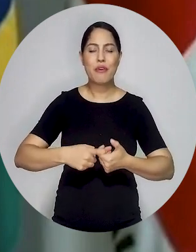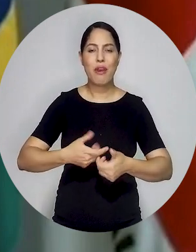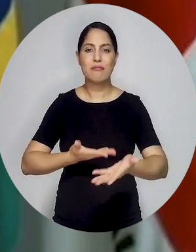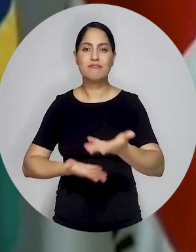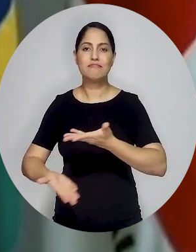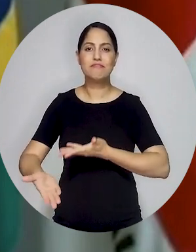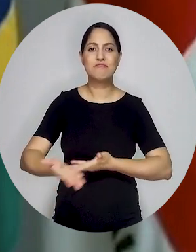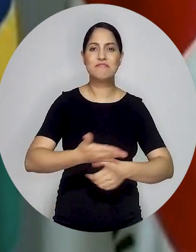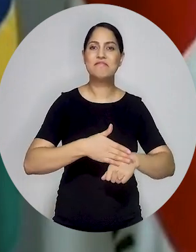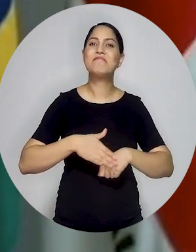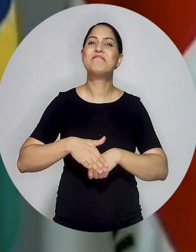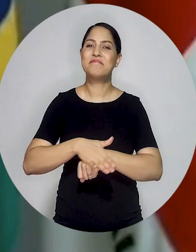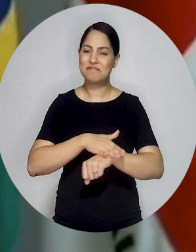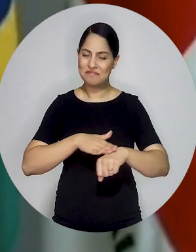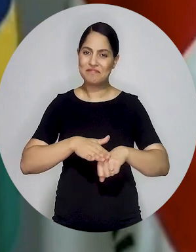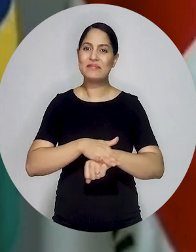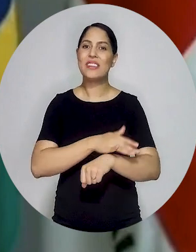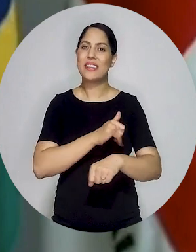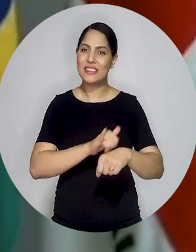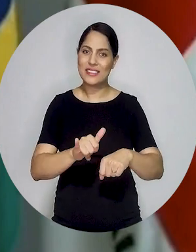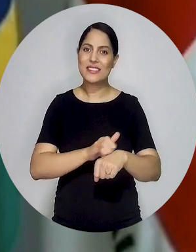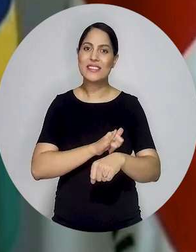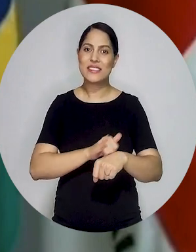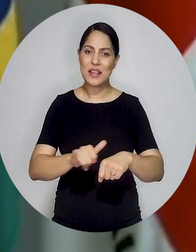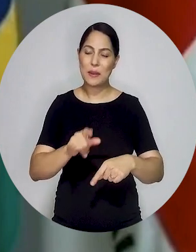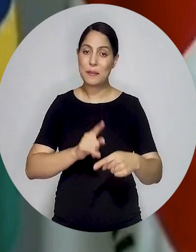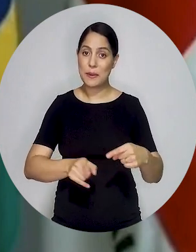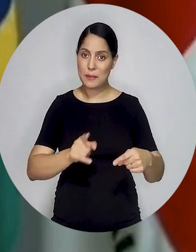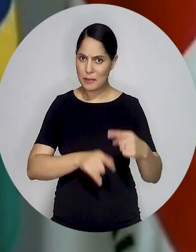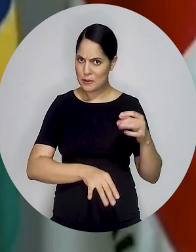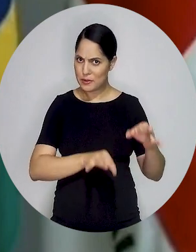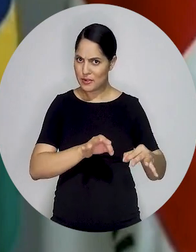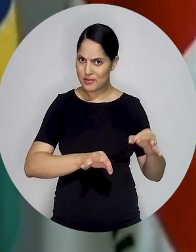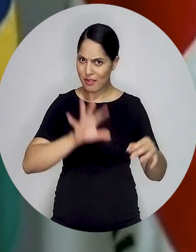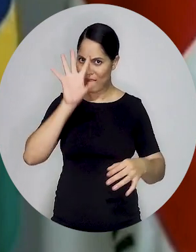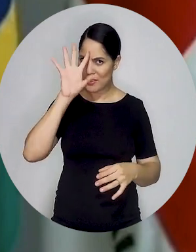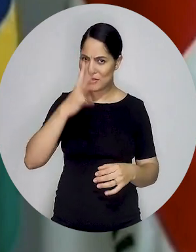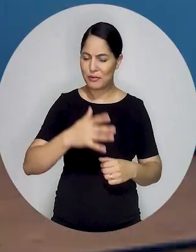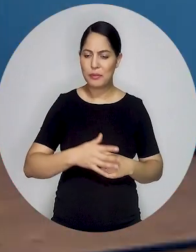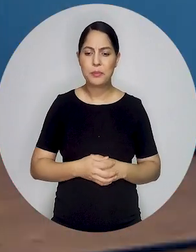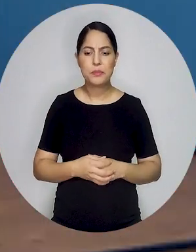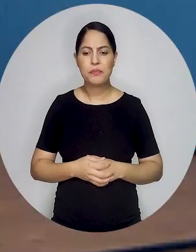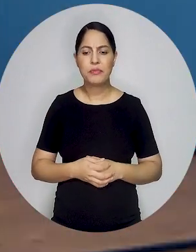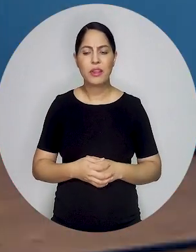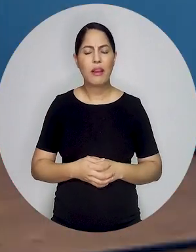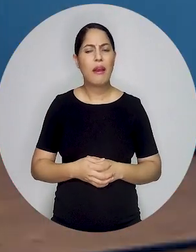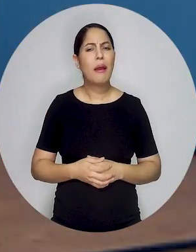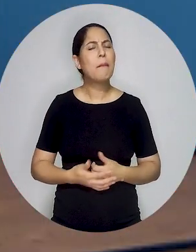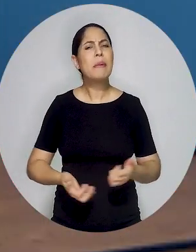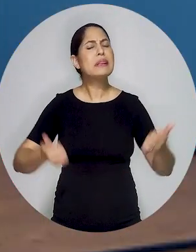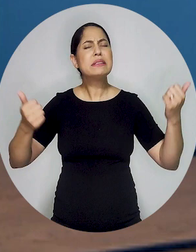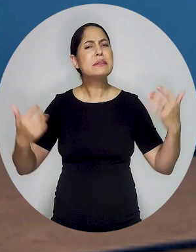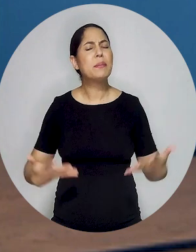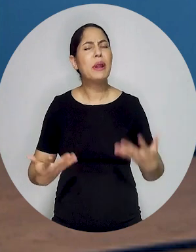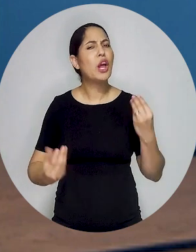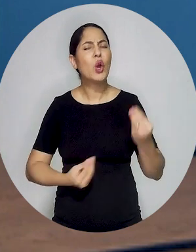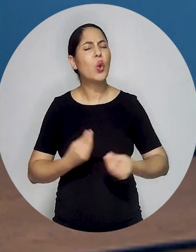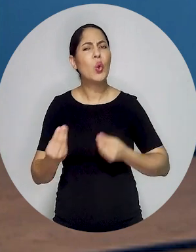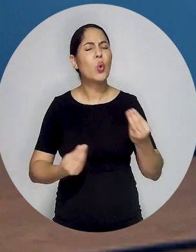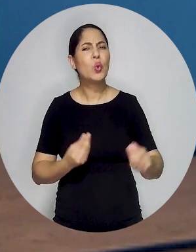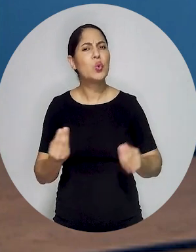de conversa entre as partes, tentando resolver da melhor forma uma demanda judicial. Conta pra gente como é que esses processos são